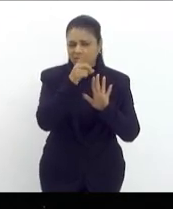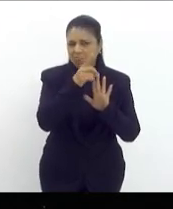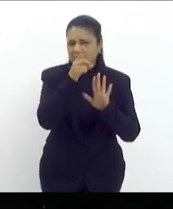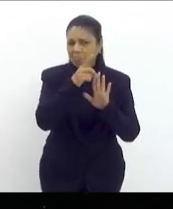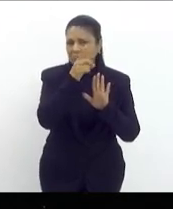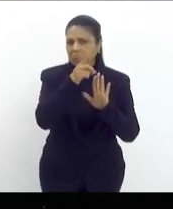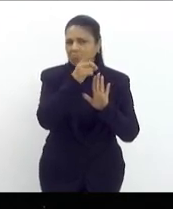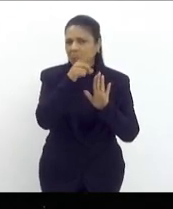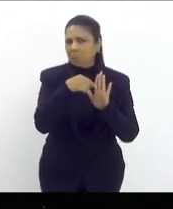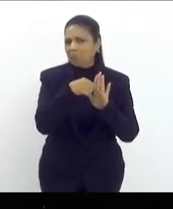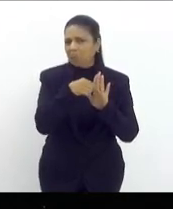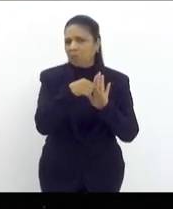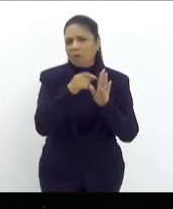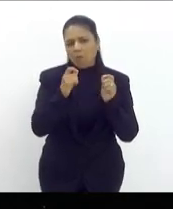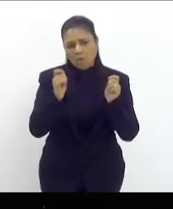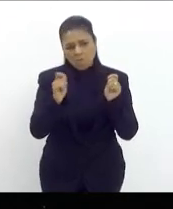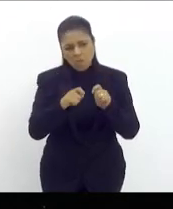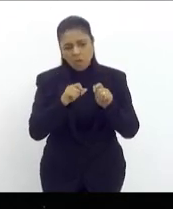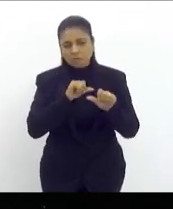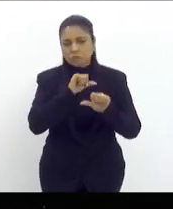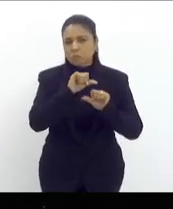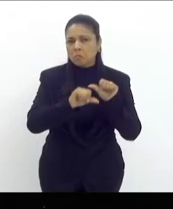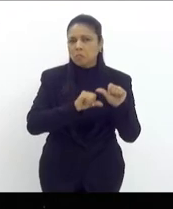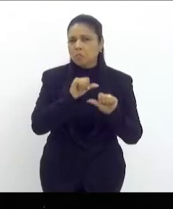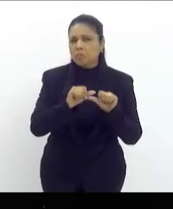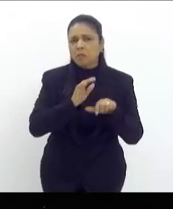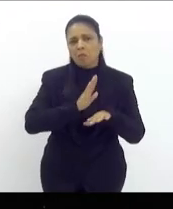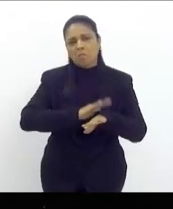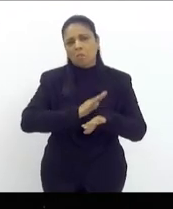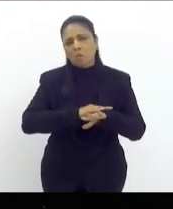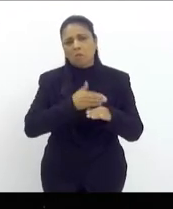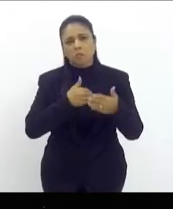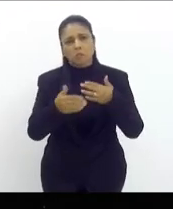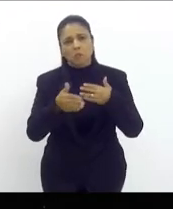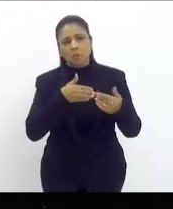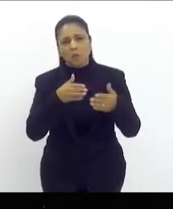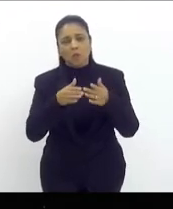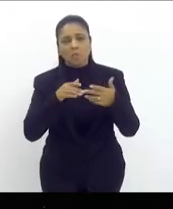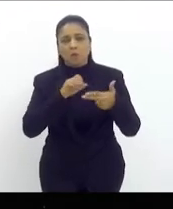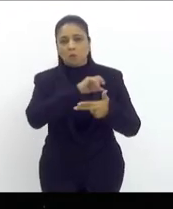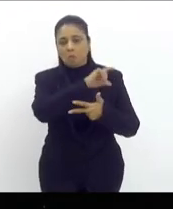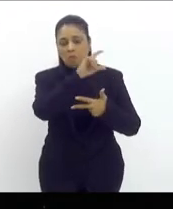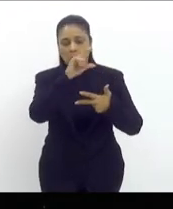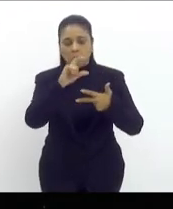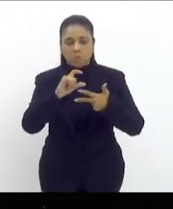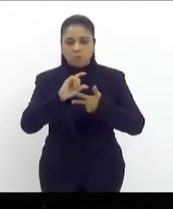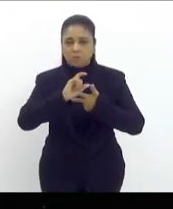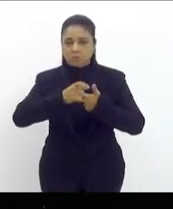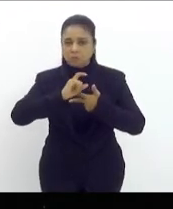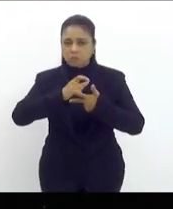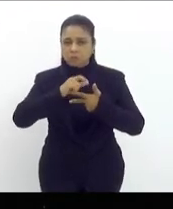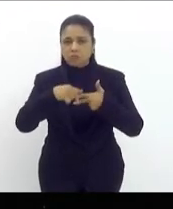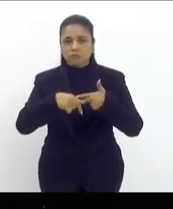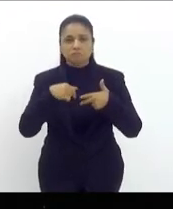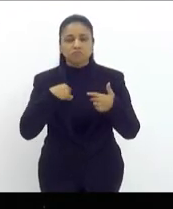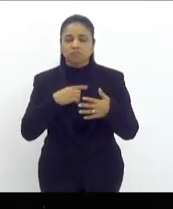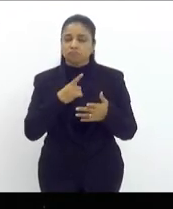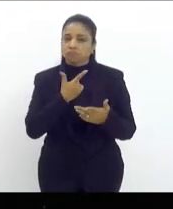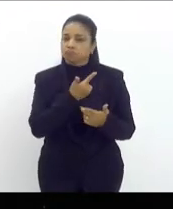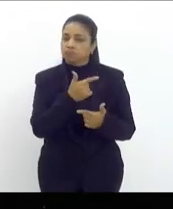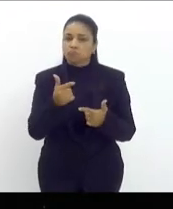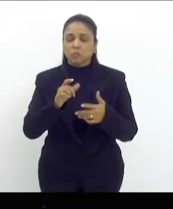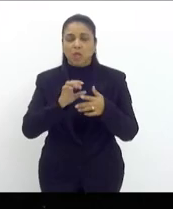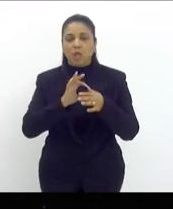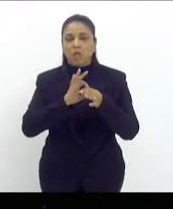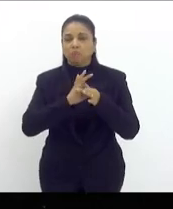que pode ser revista a qualquer momento pelo poder executivo e não tem a previsão legislativa autorizativa